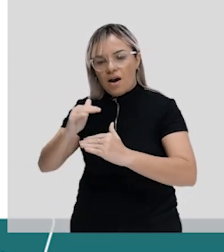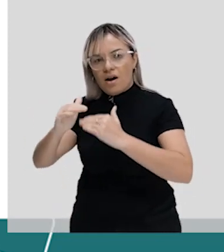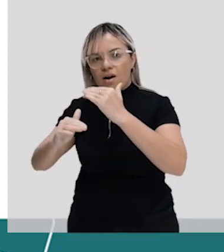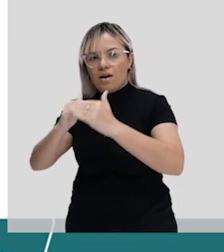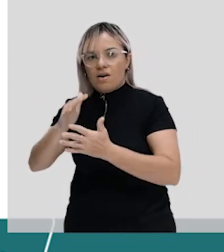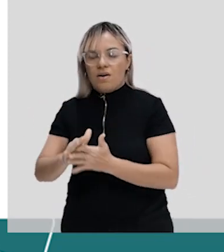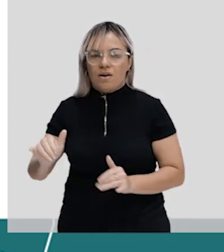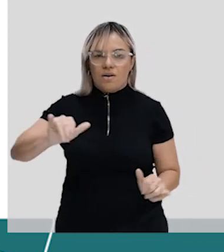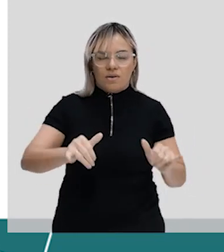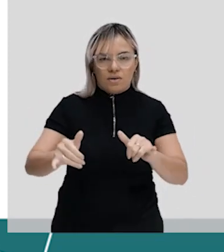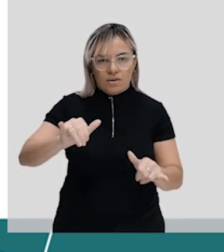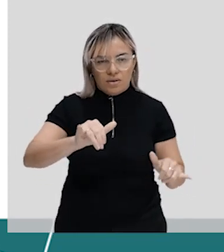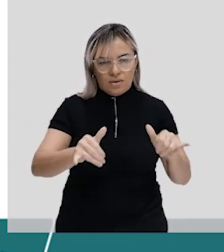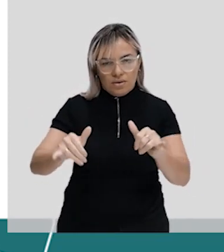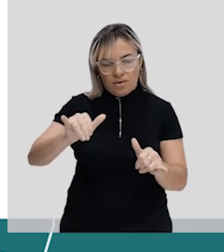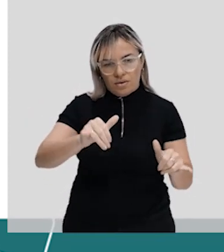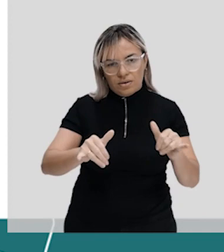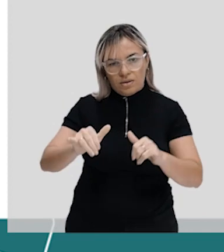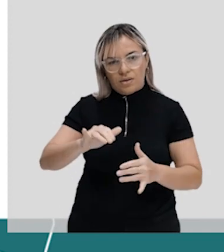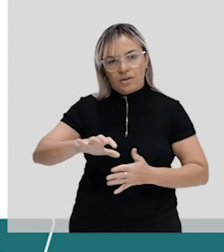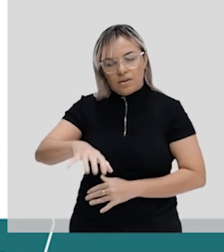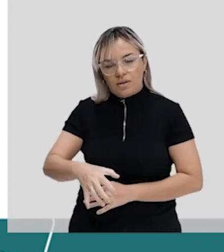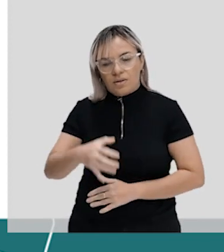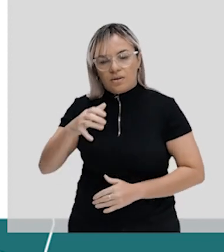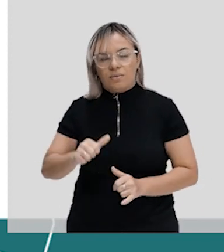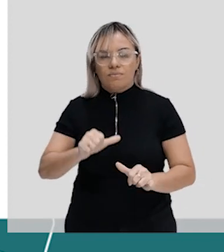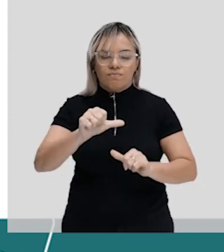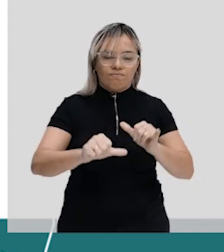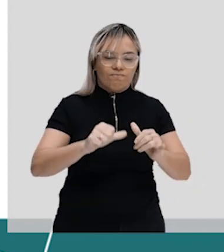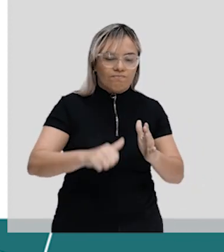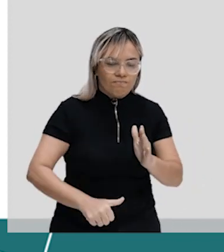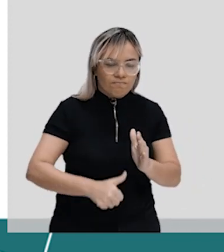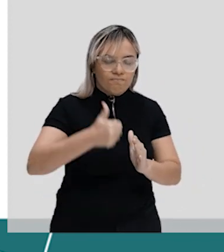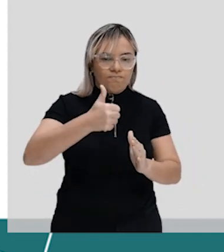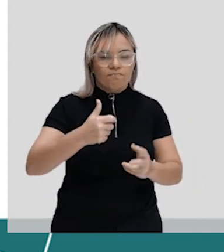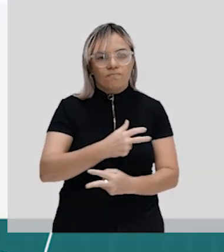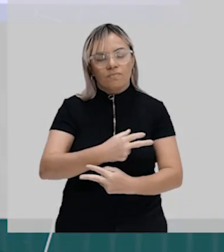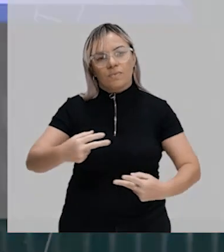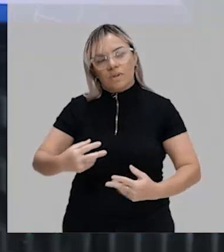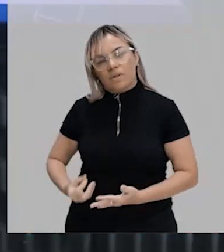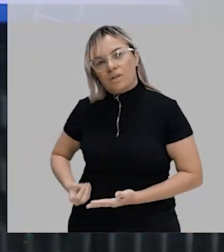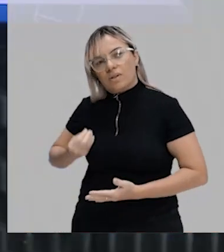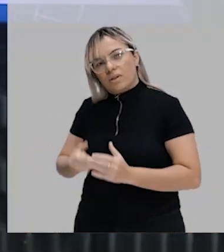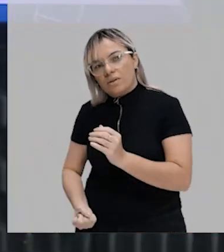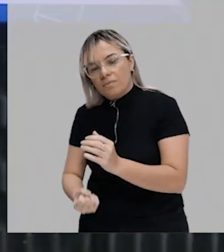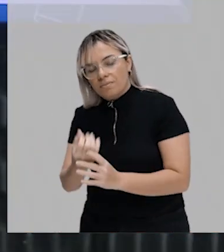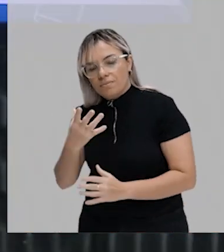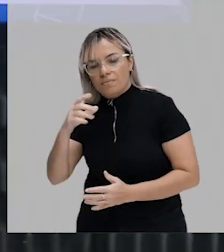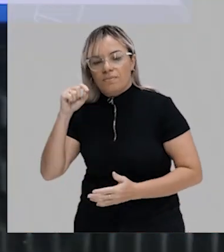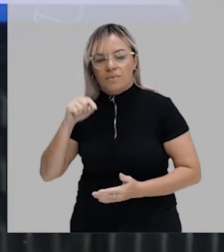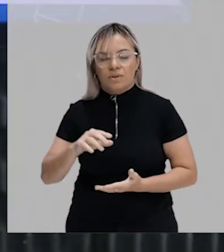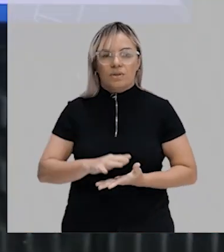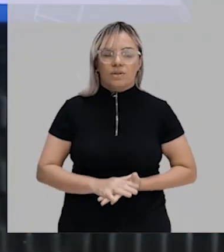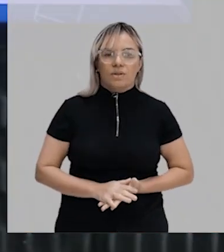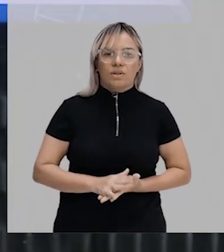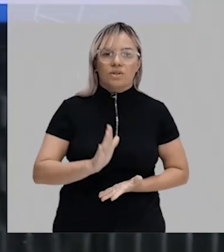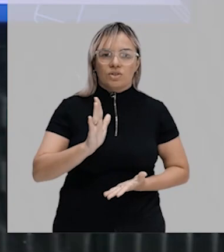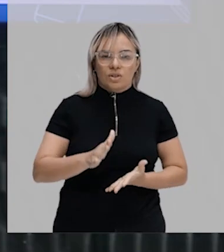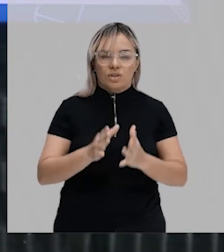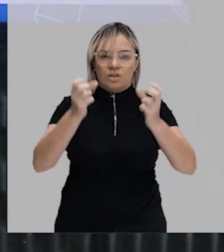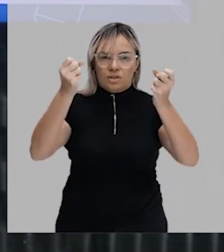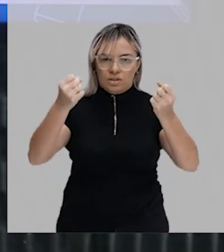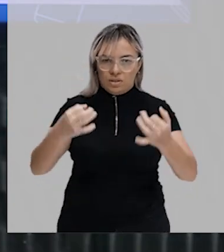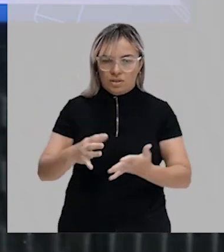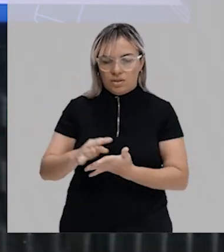seja, os processos químicos que foram ocorrendo para que os primeiros seres vivos pudessem ser originados. Então a gente viu